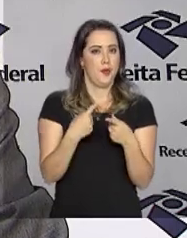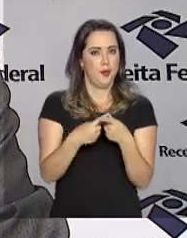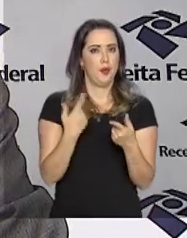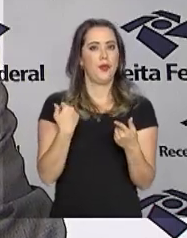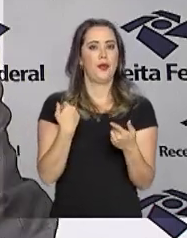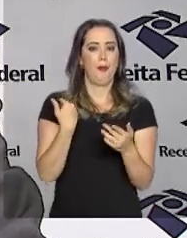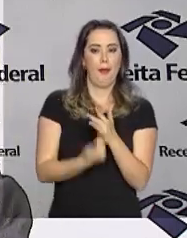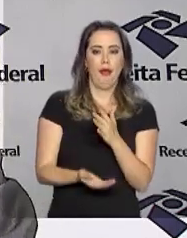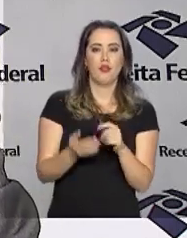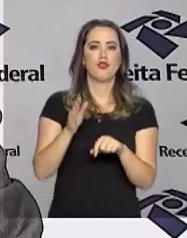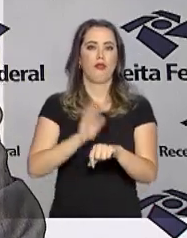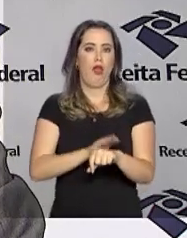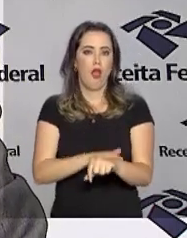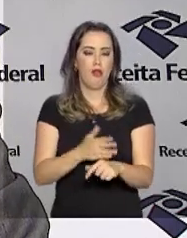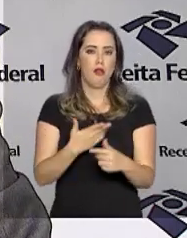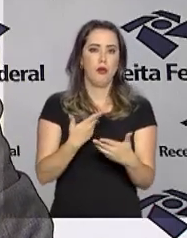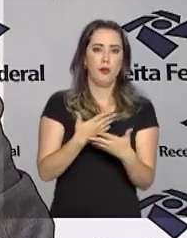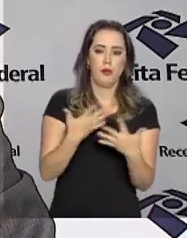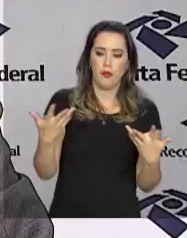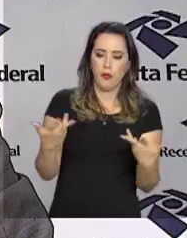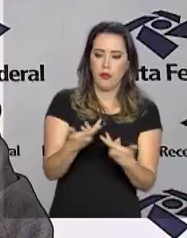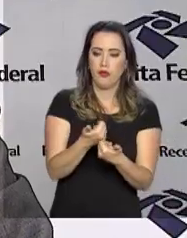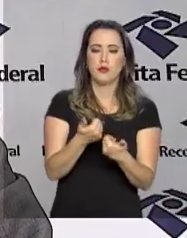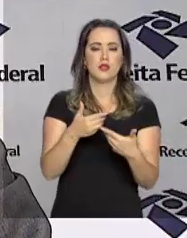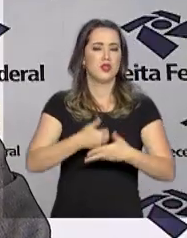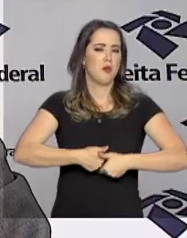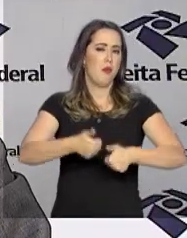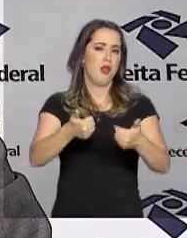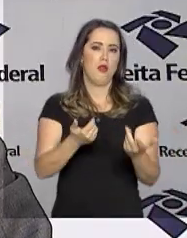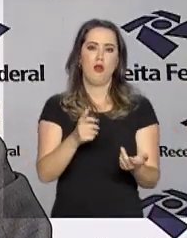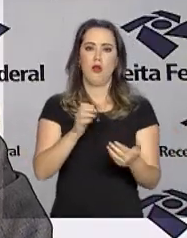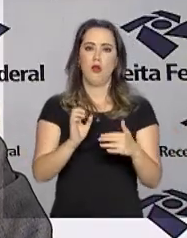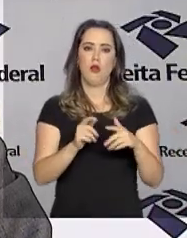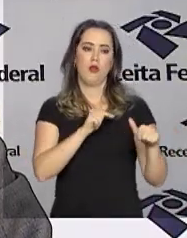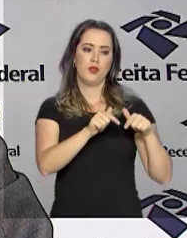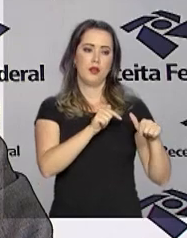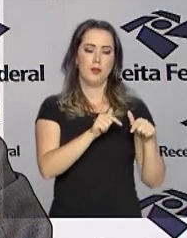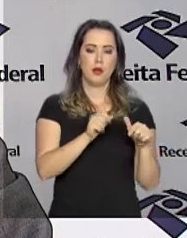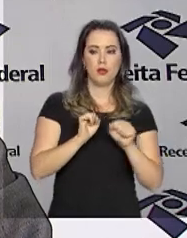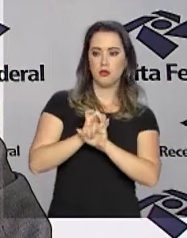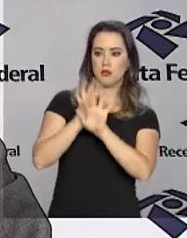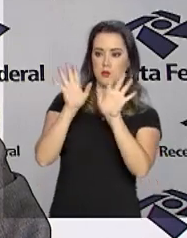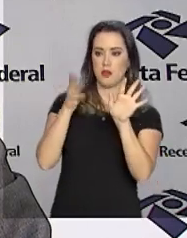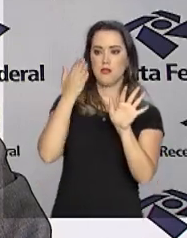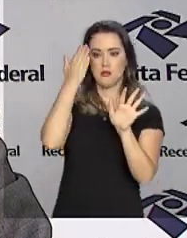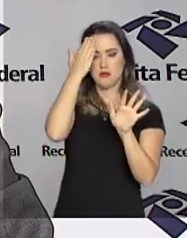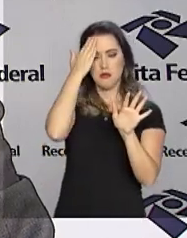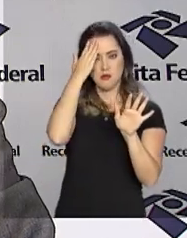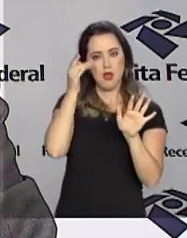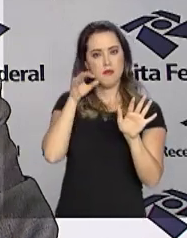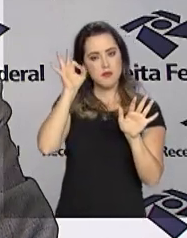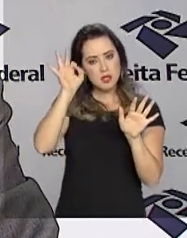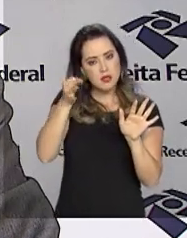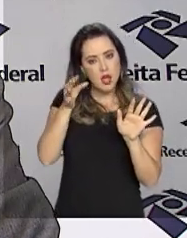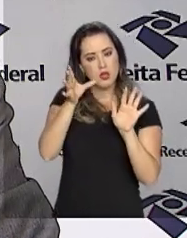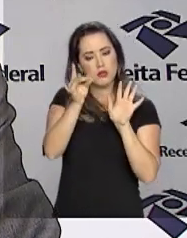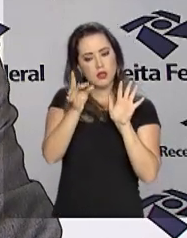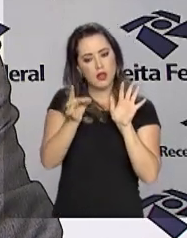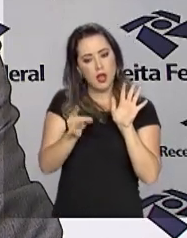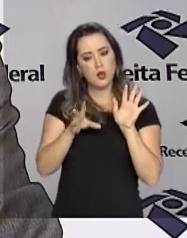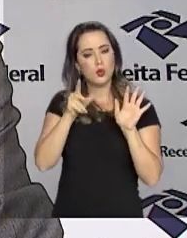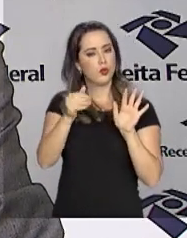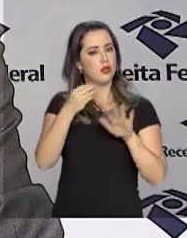de tempos, racionaliza os processos. O trabalhador passa a ter muito mais transparência nas suas relações de trabalho, nas suas informações